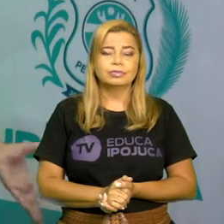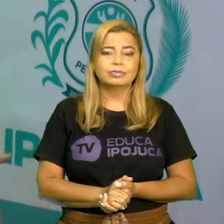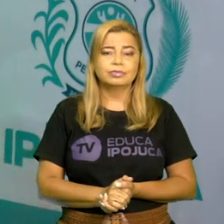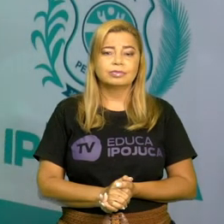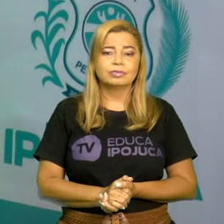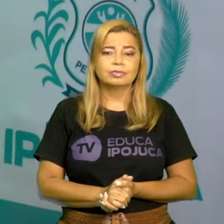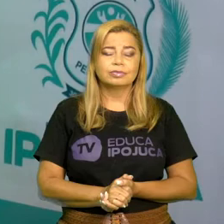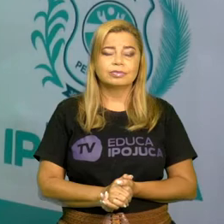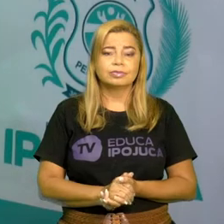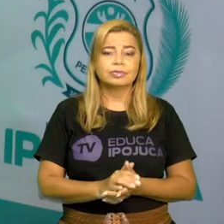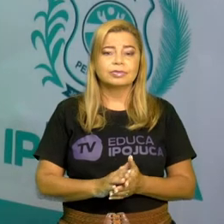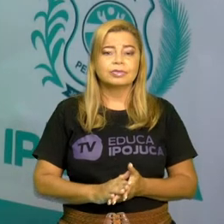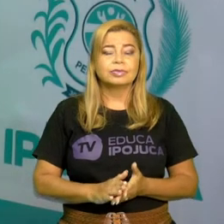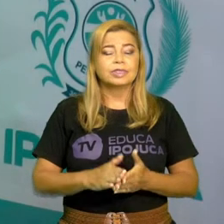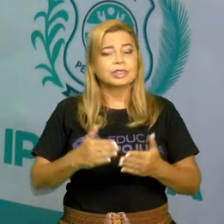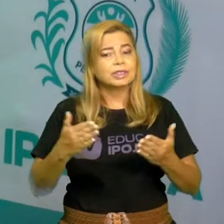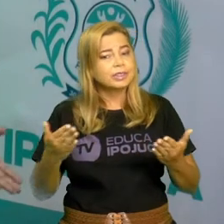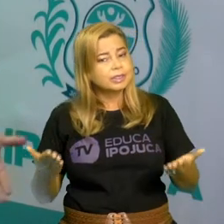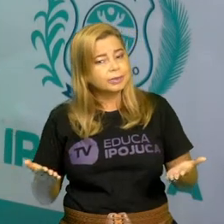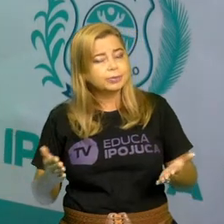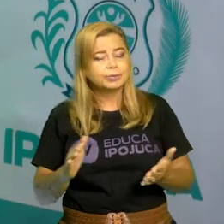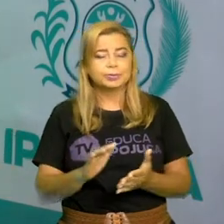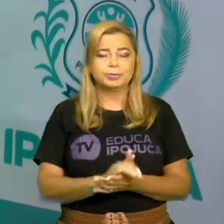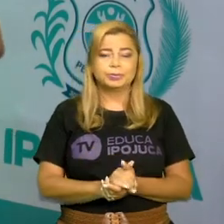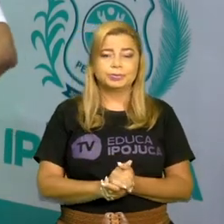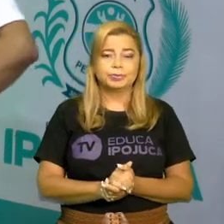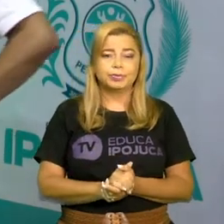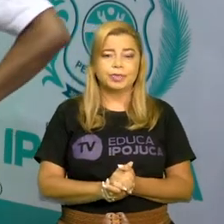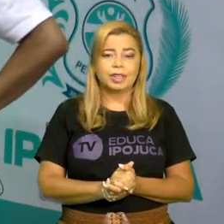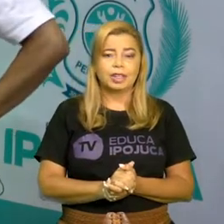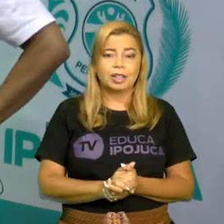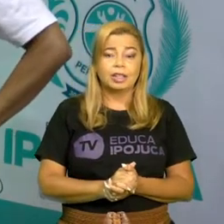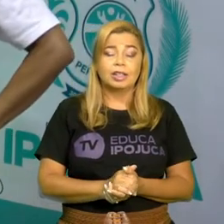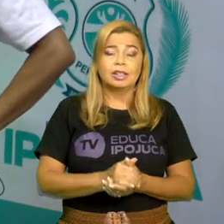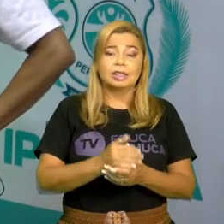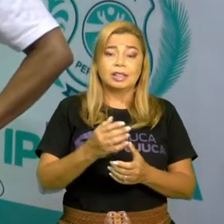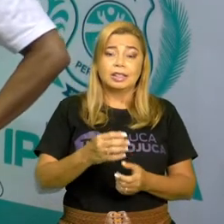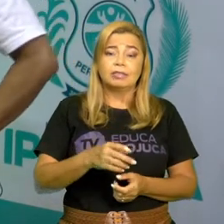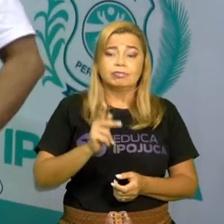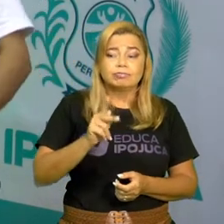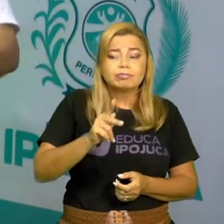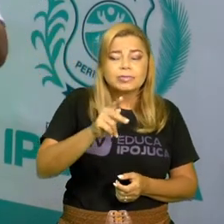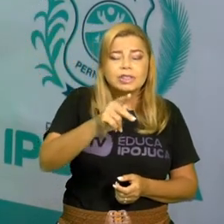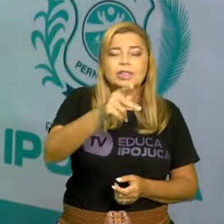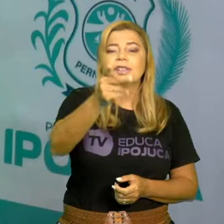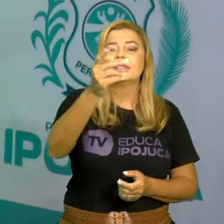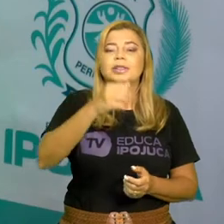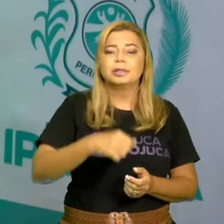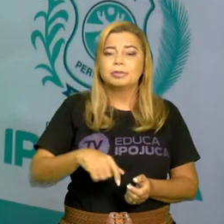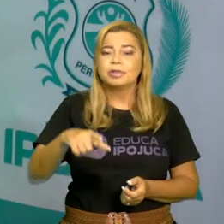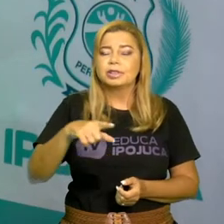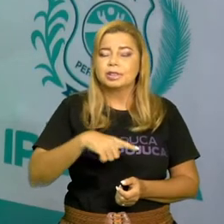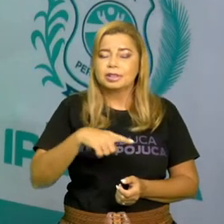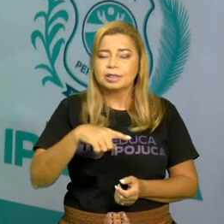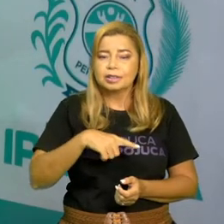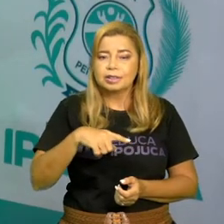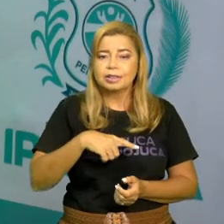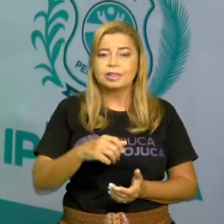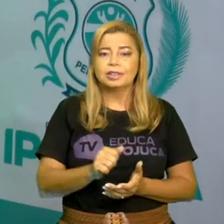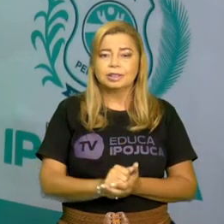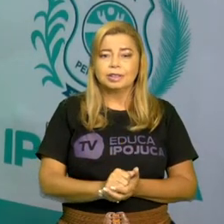Como eu falei para vocês, cada vez que a nossa aula terminar, a gente vai